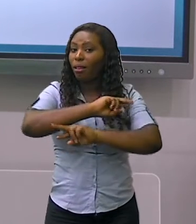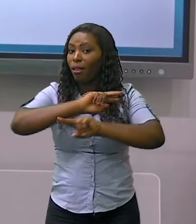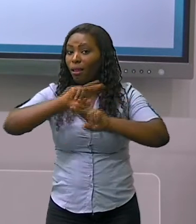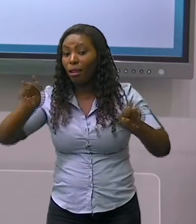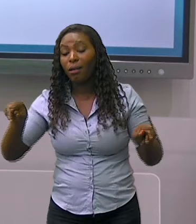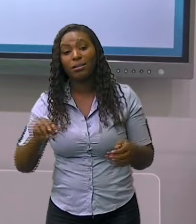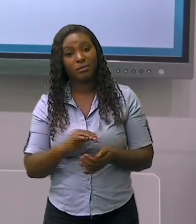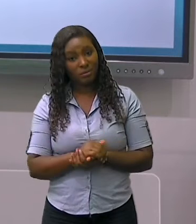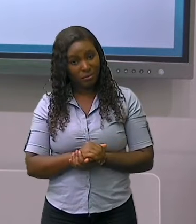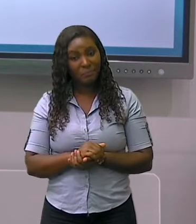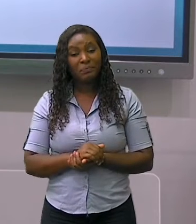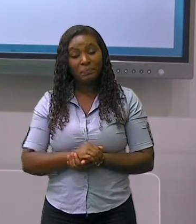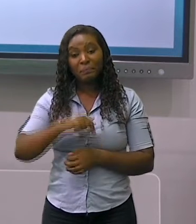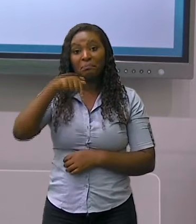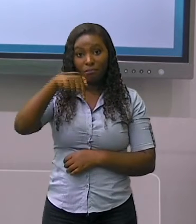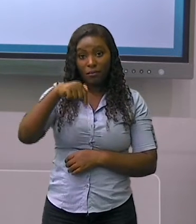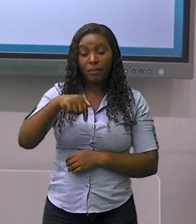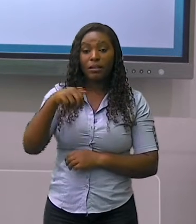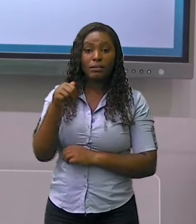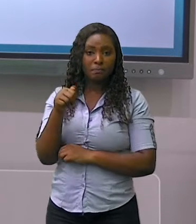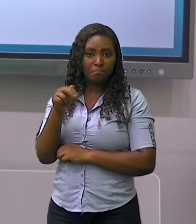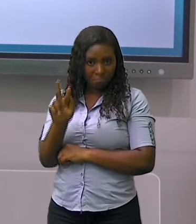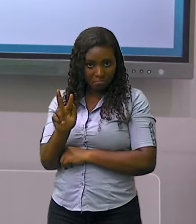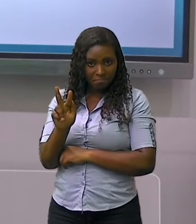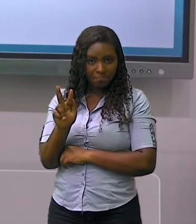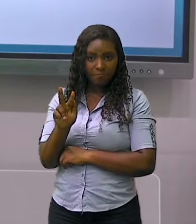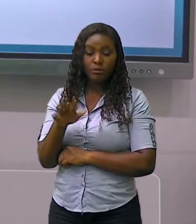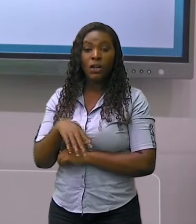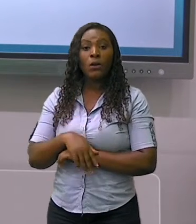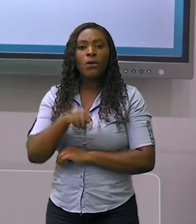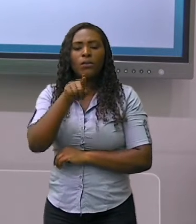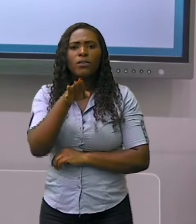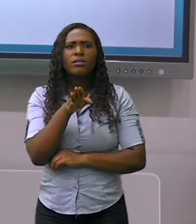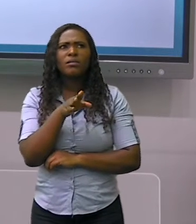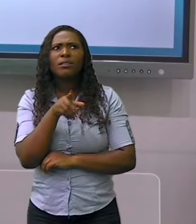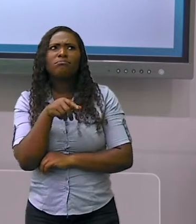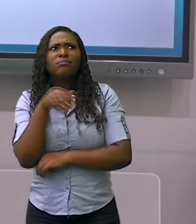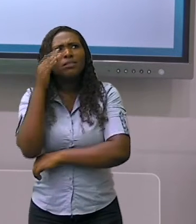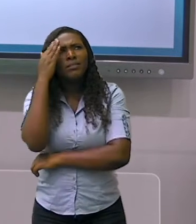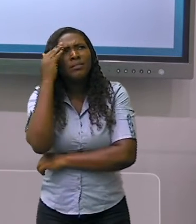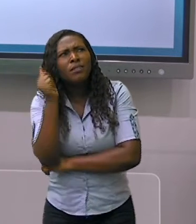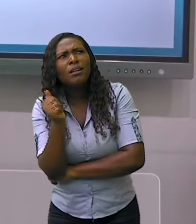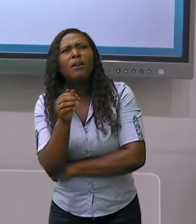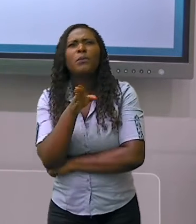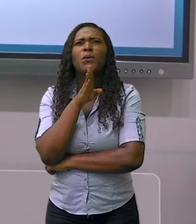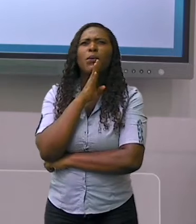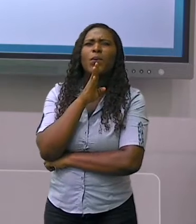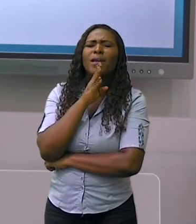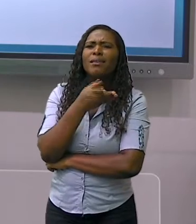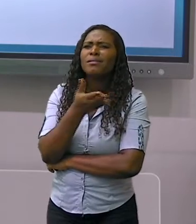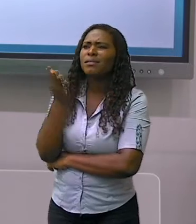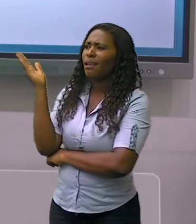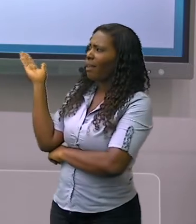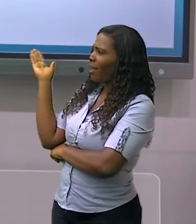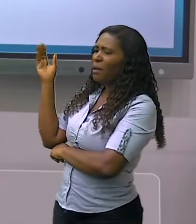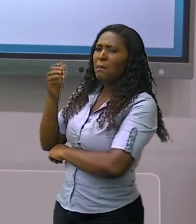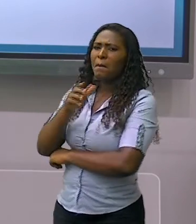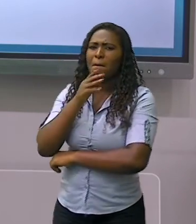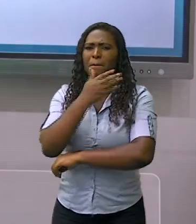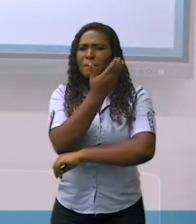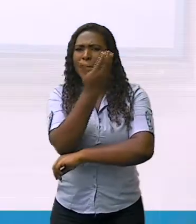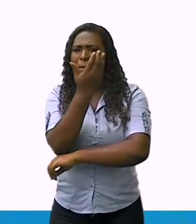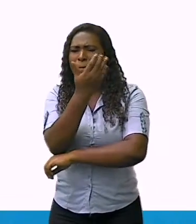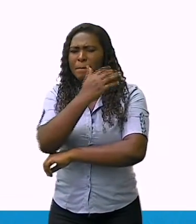município de Governador Valadares, você reconhece alguma paisagem como estas? Então, vamos